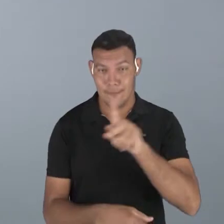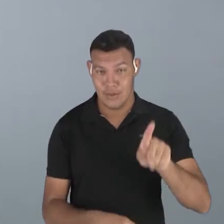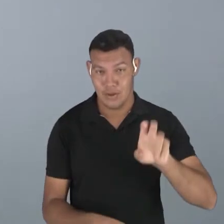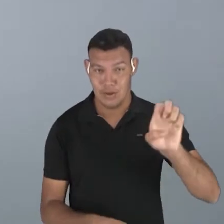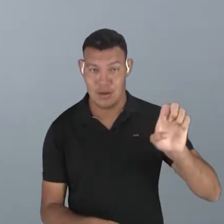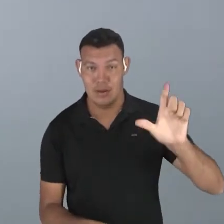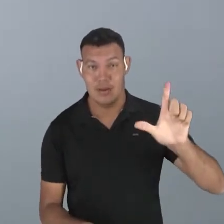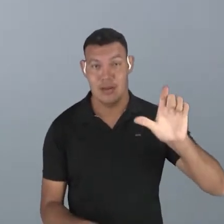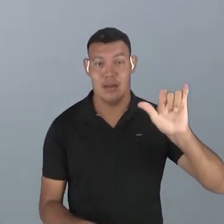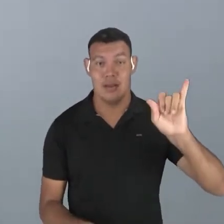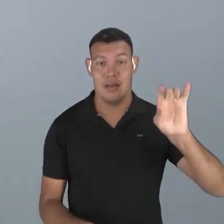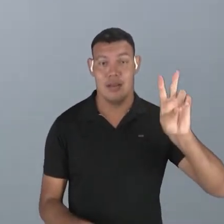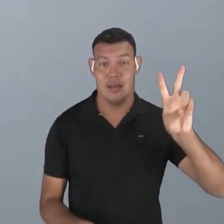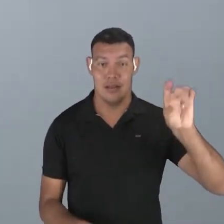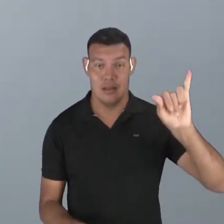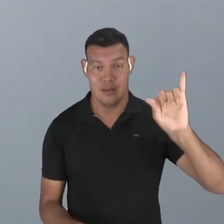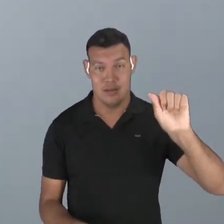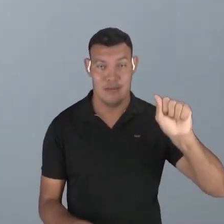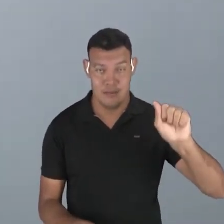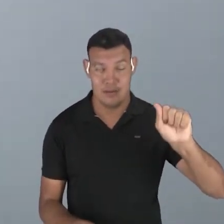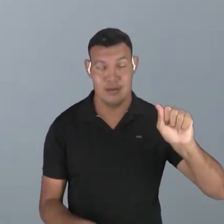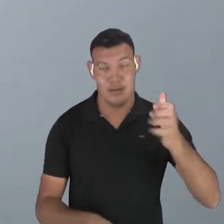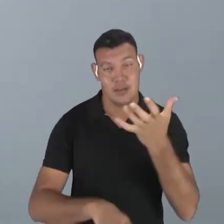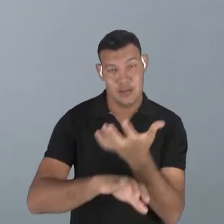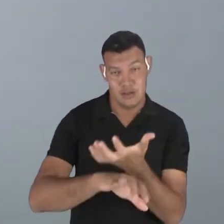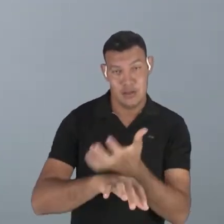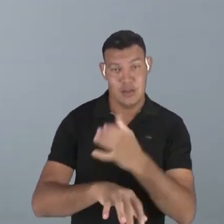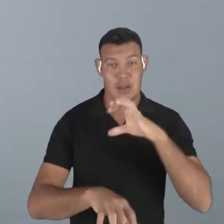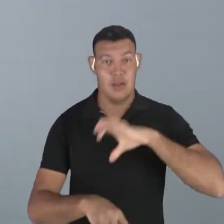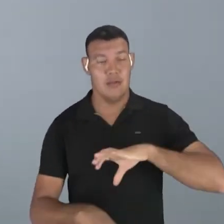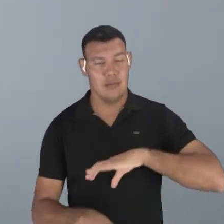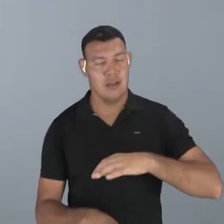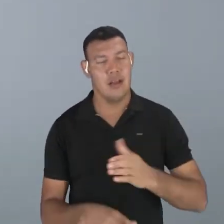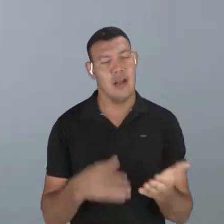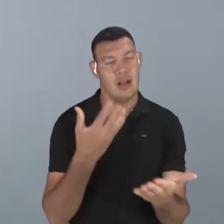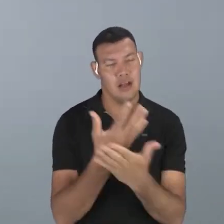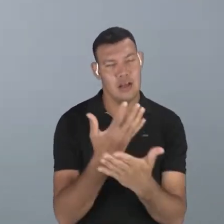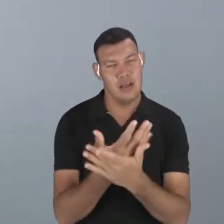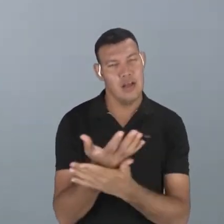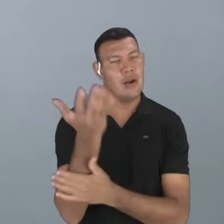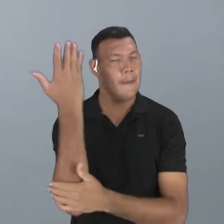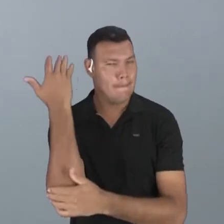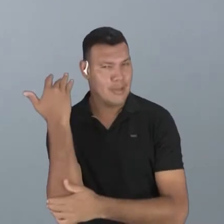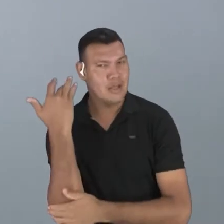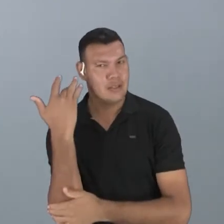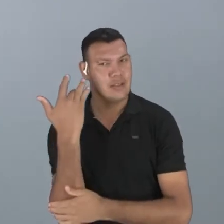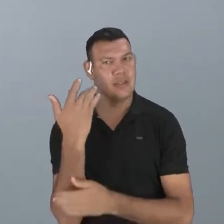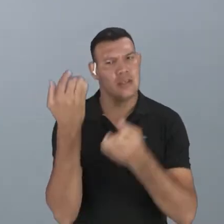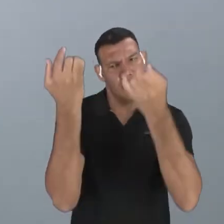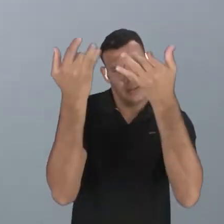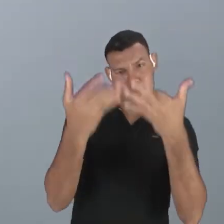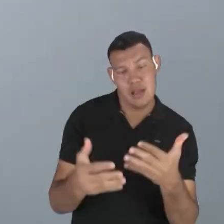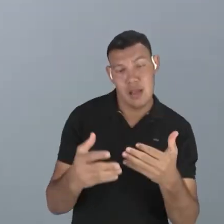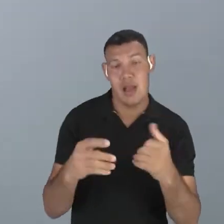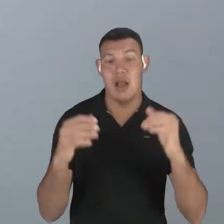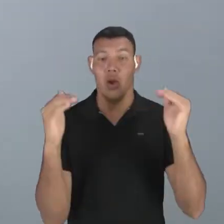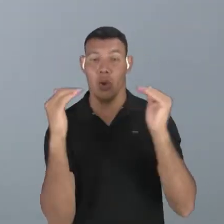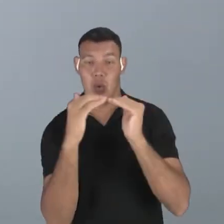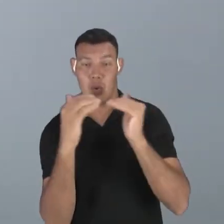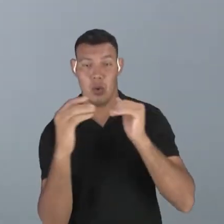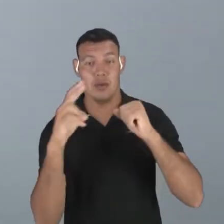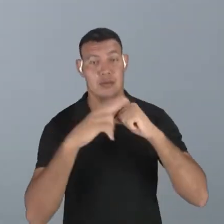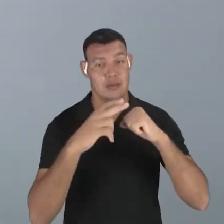Língua Portuguesa. Na aula anterior, nós começamos a falar sobre concordância verbal, estudamos algumas